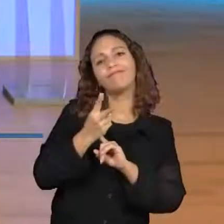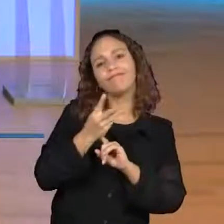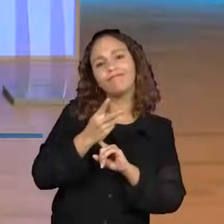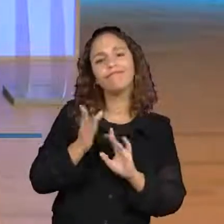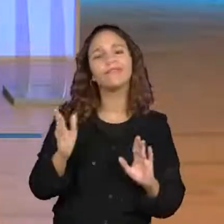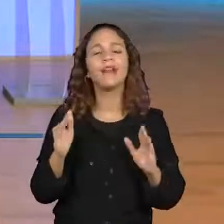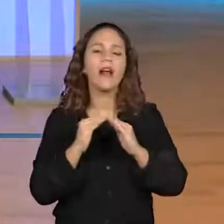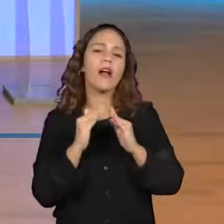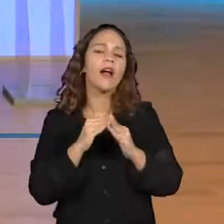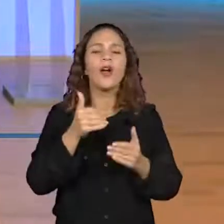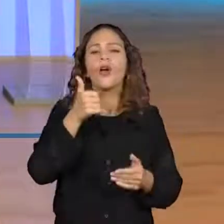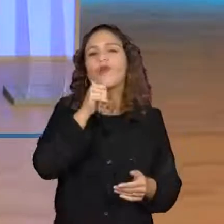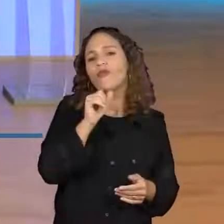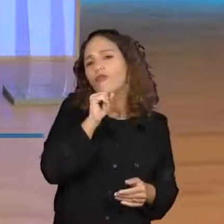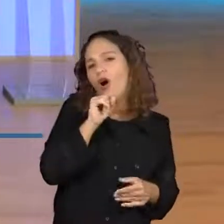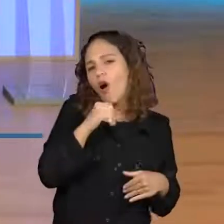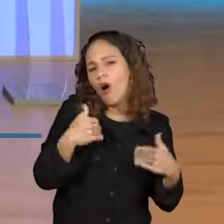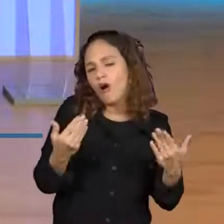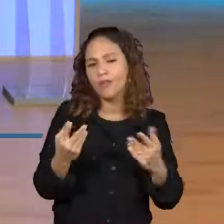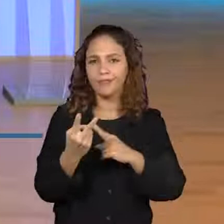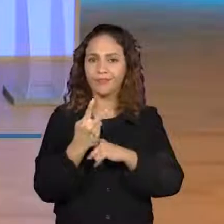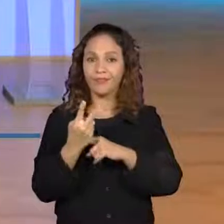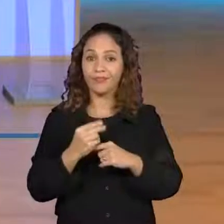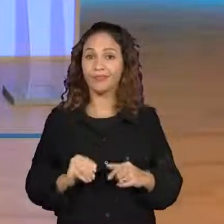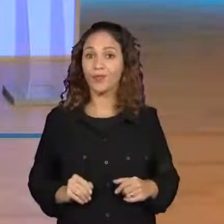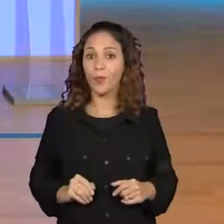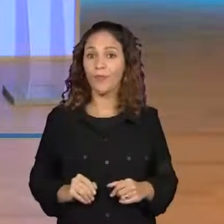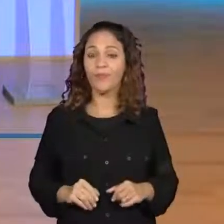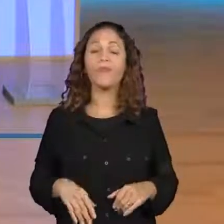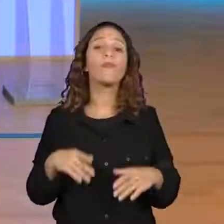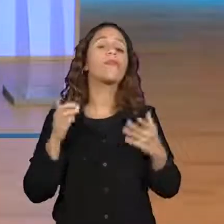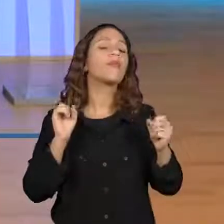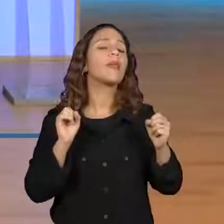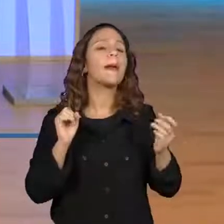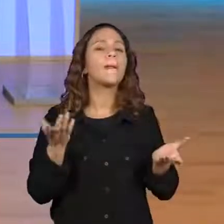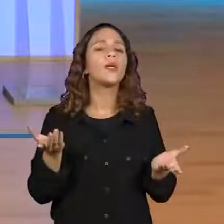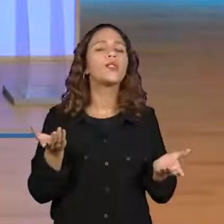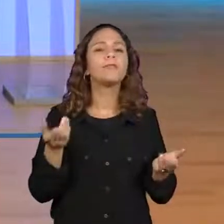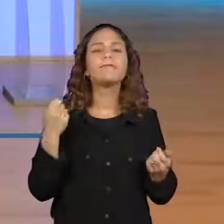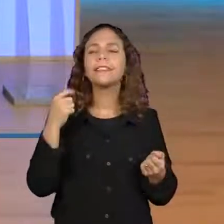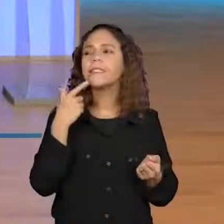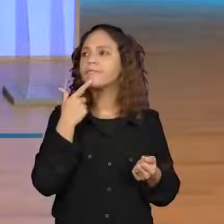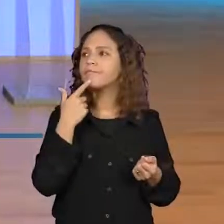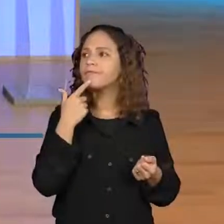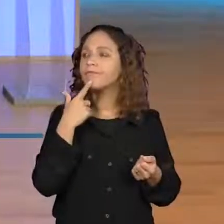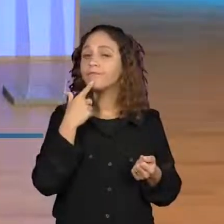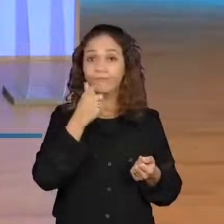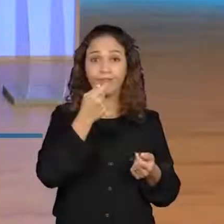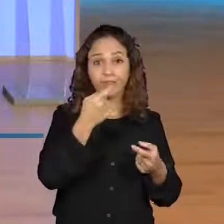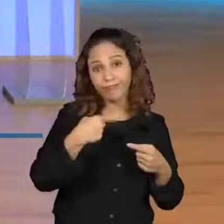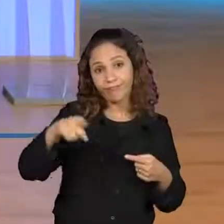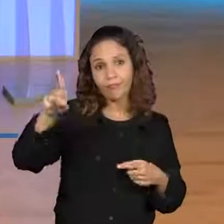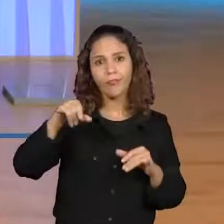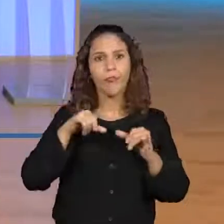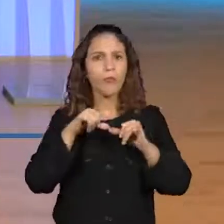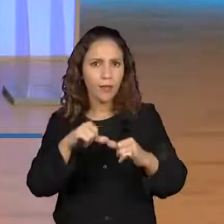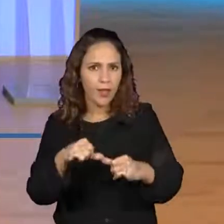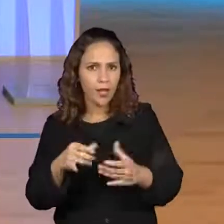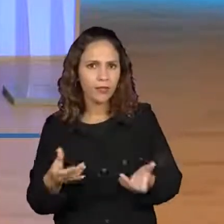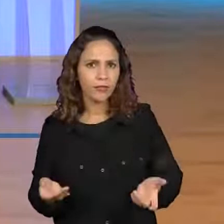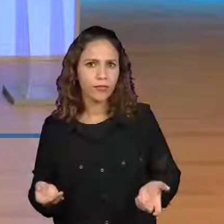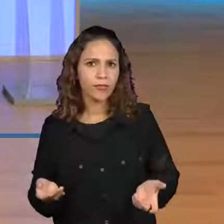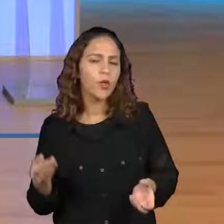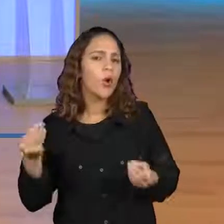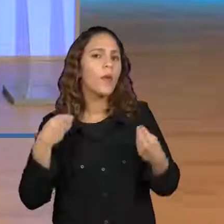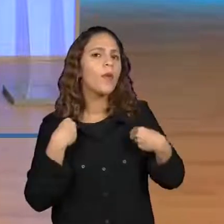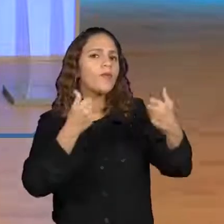ou de algum responsável ali, e, de repente, ela precisa, ou ele precisa ir até o mercado. E daí?